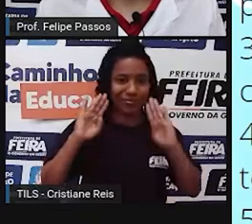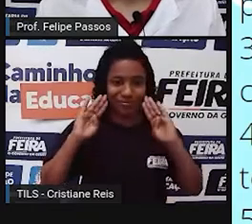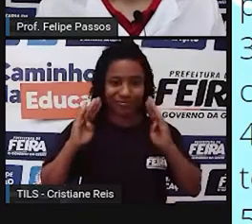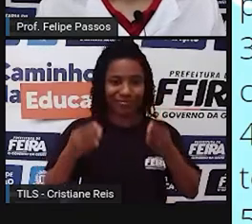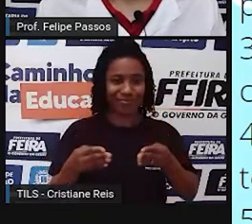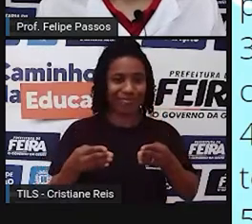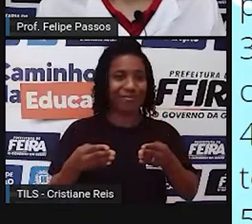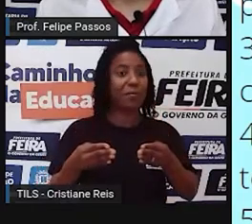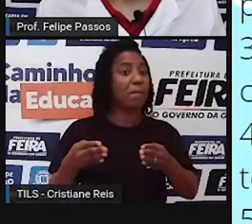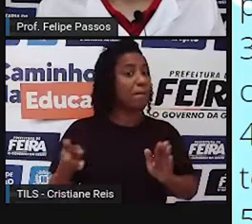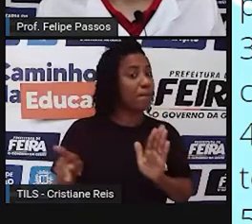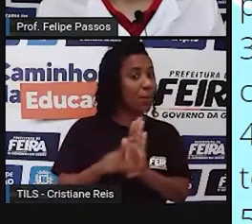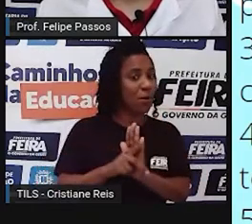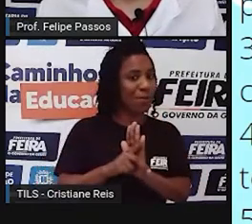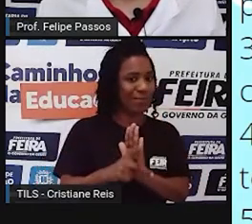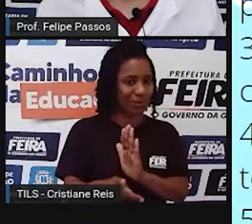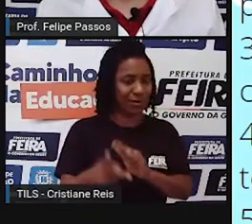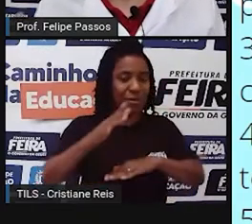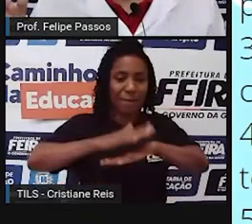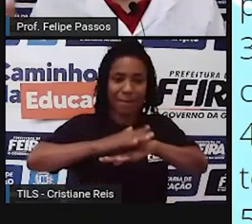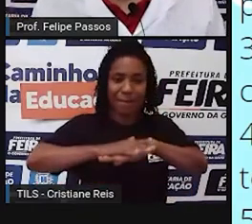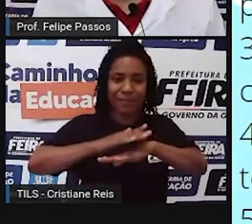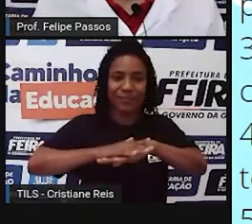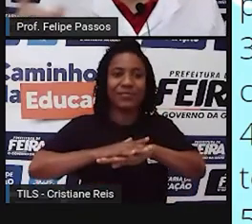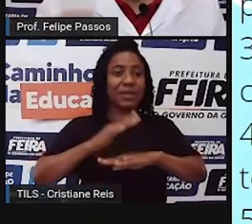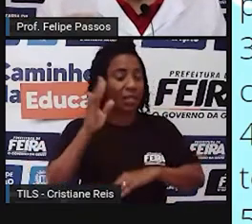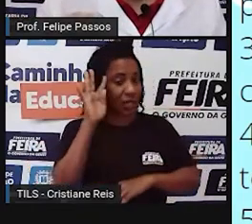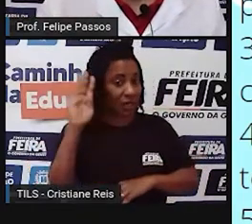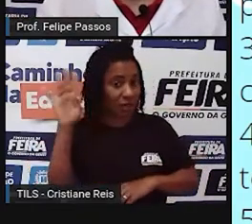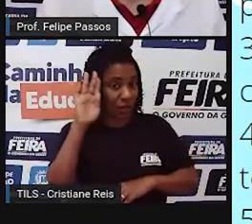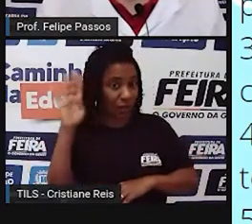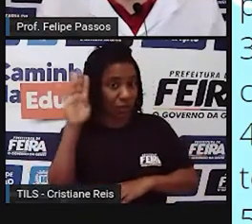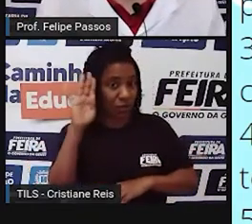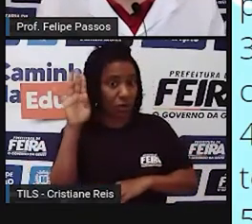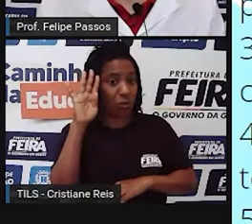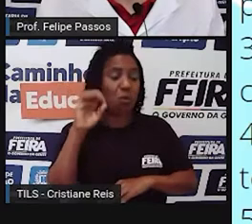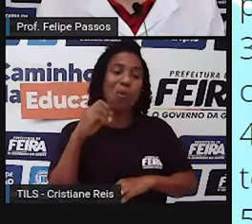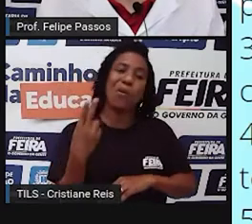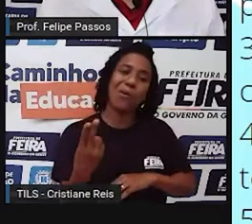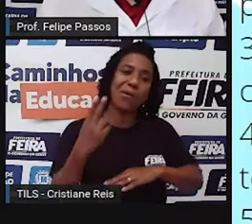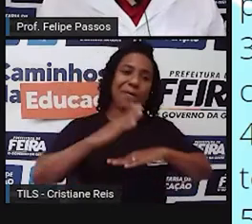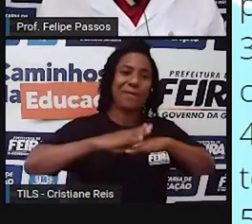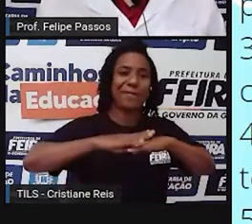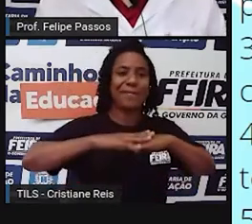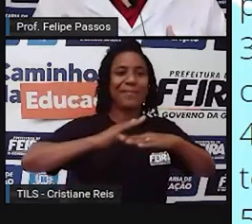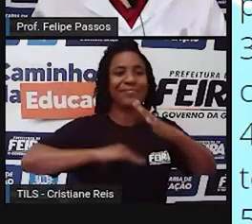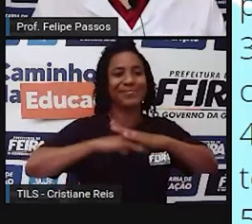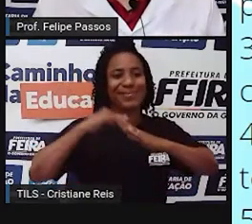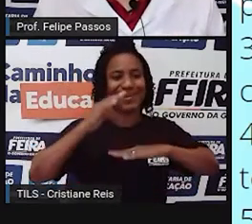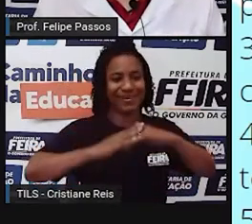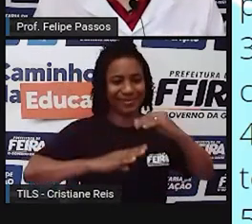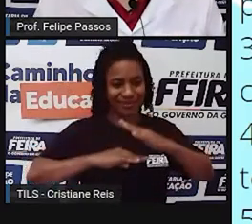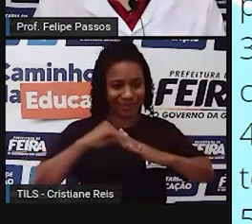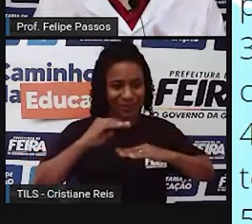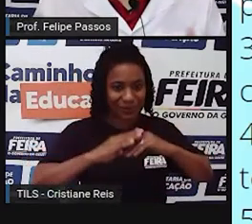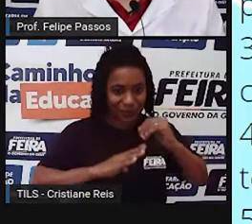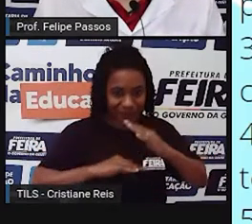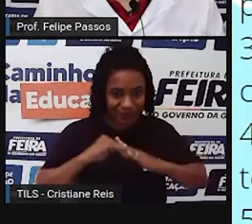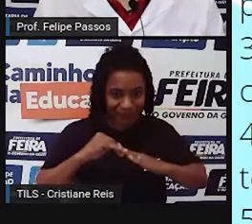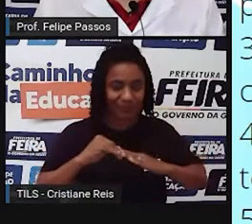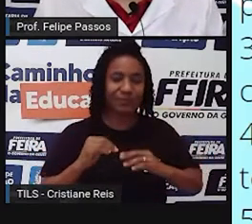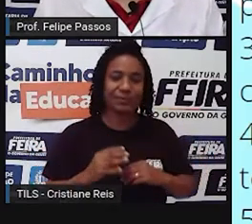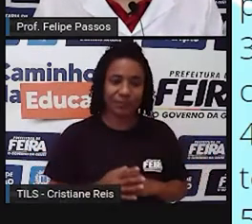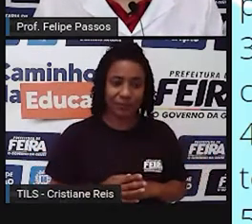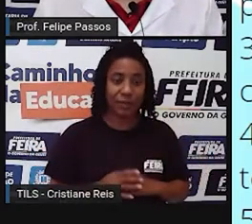prático. Então, a tecnologia, como ela é o estudo de uma técnica, pode ser também a forma de uma pessoa se